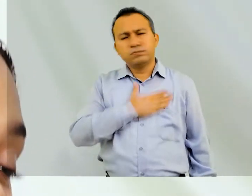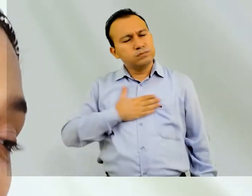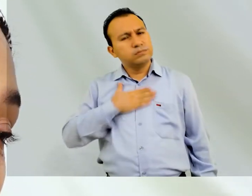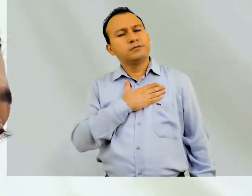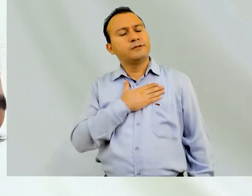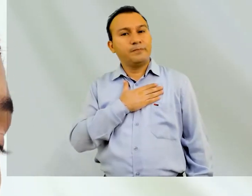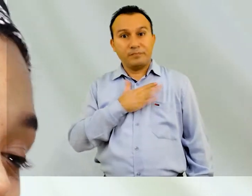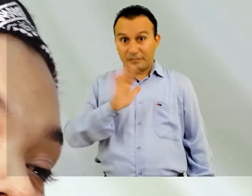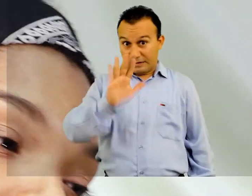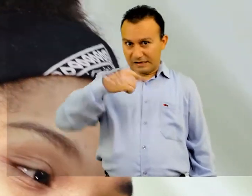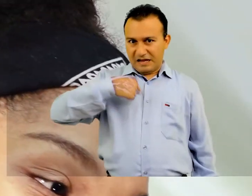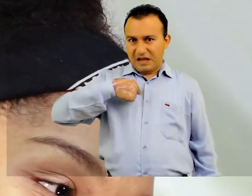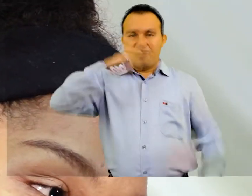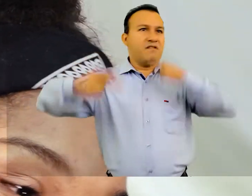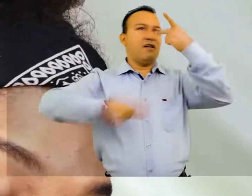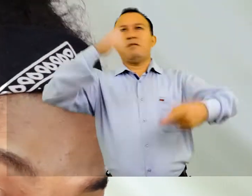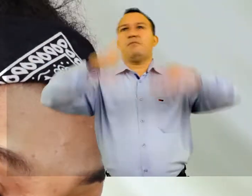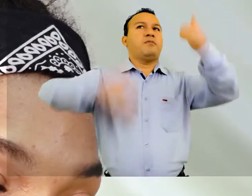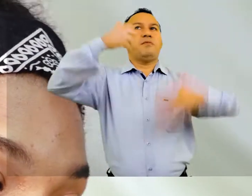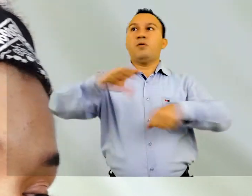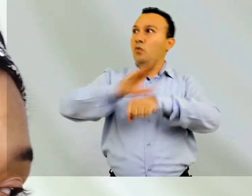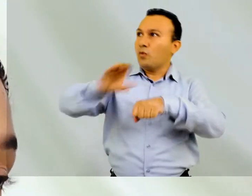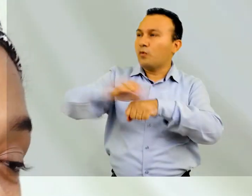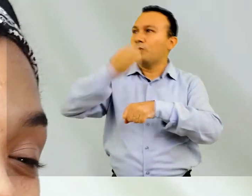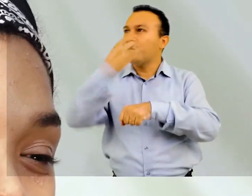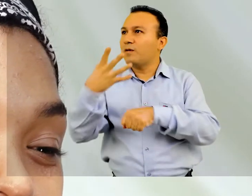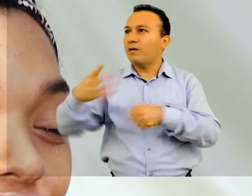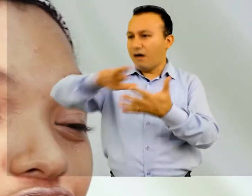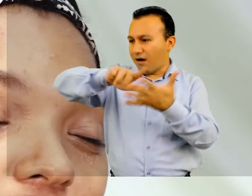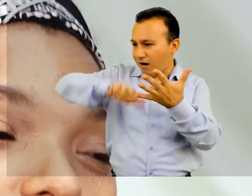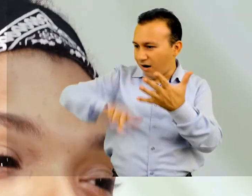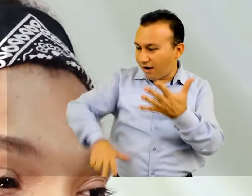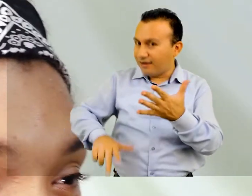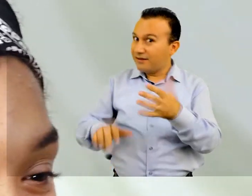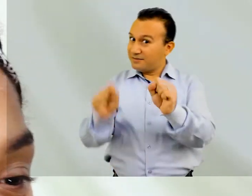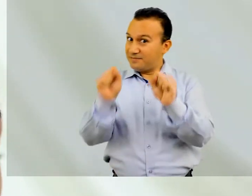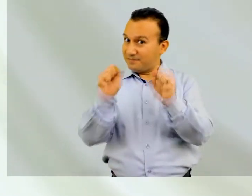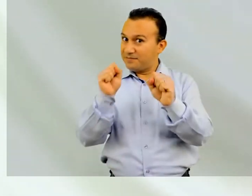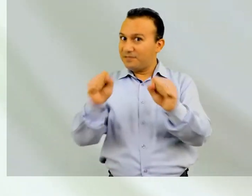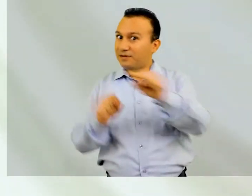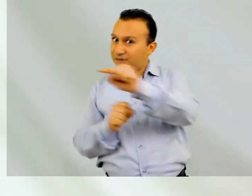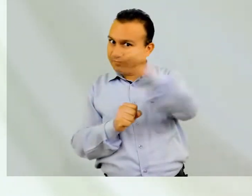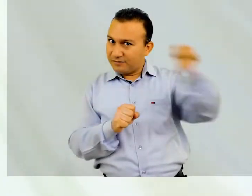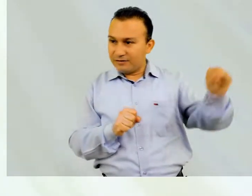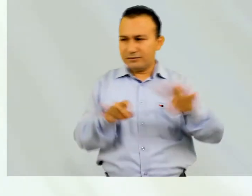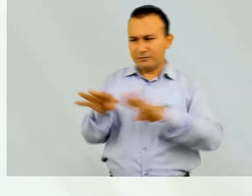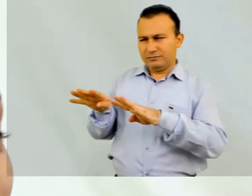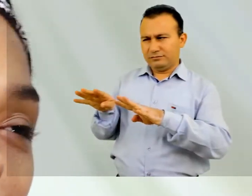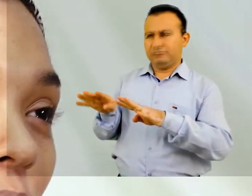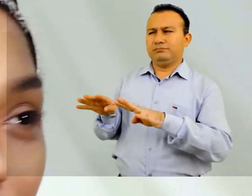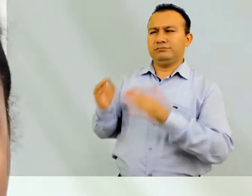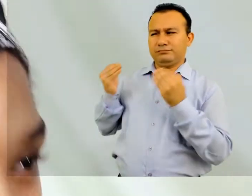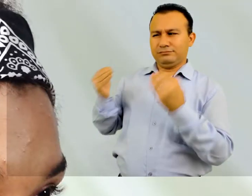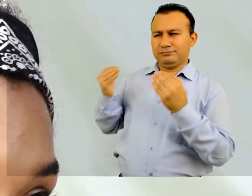trabalhar com o que eu trabalho, mas, de fato, o ensino é